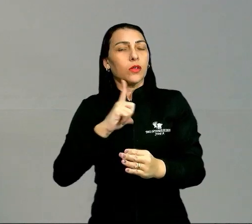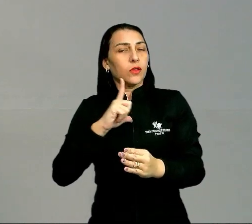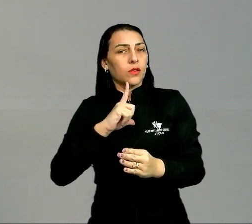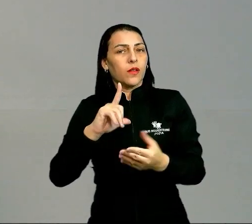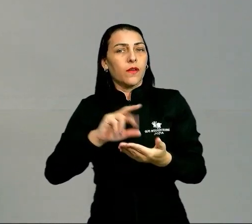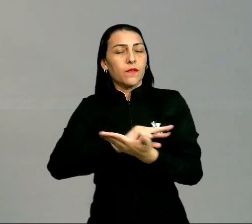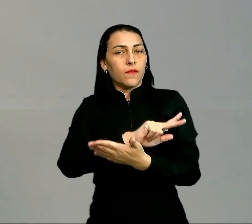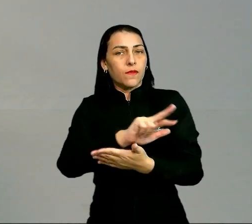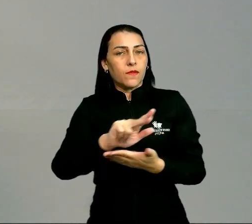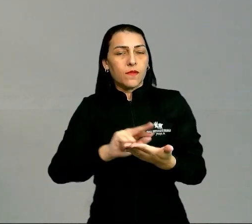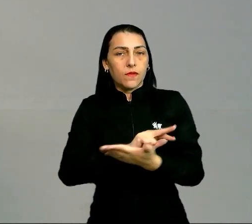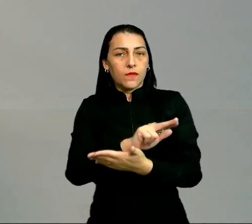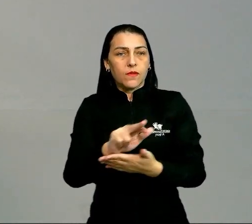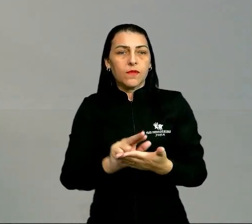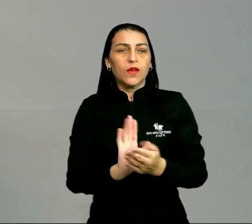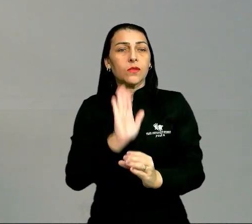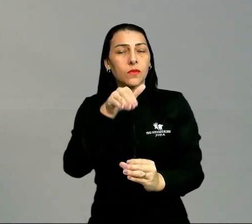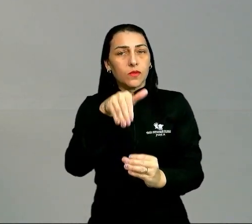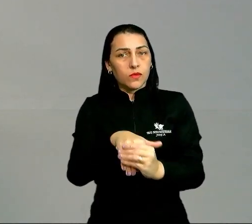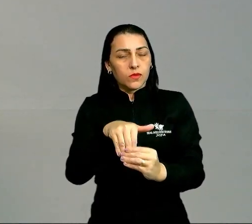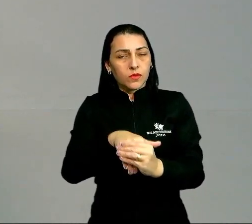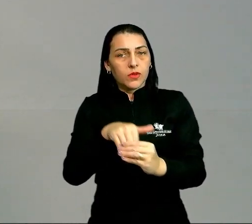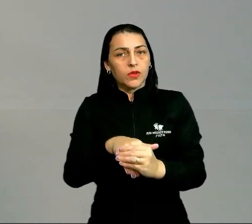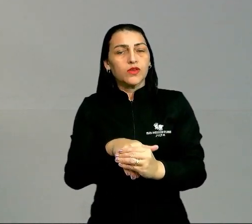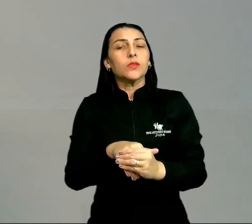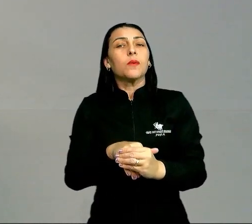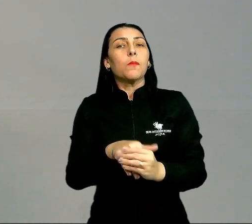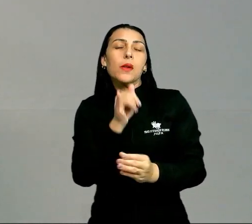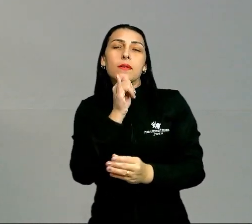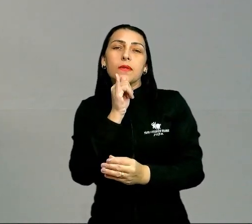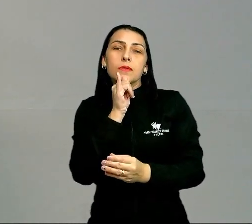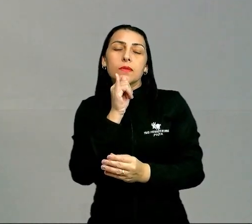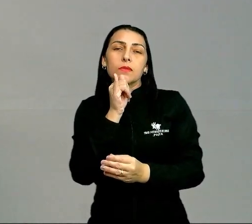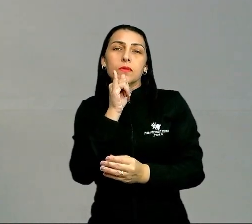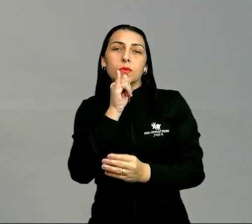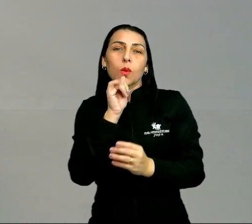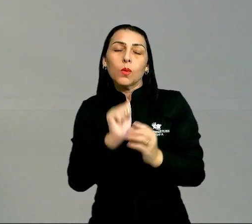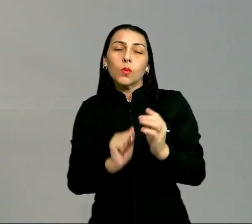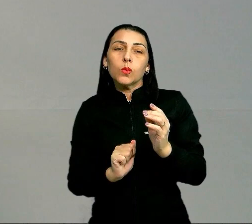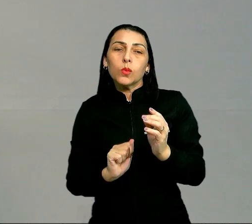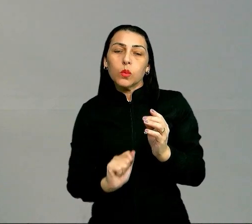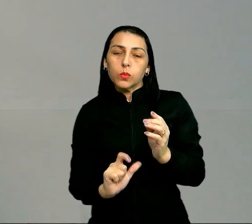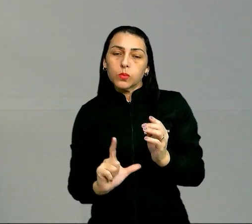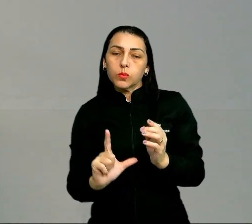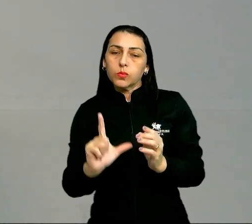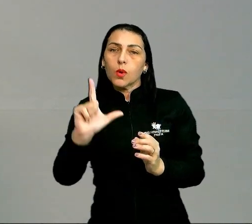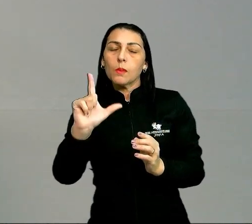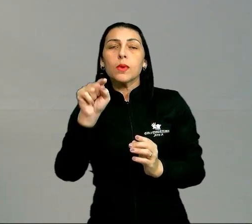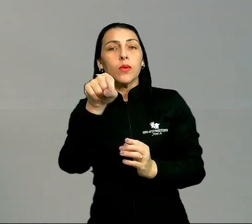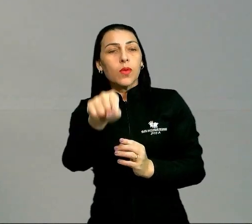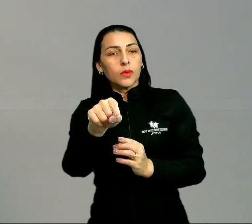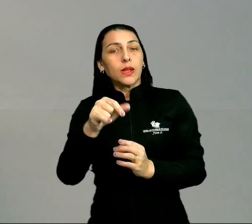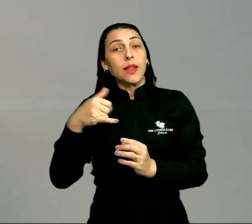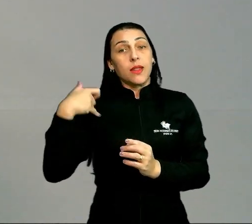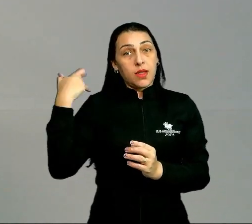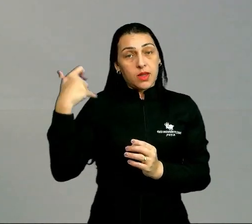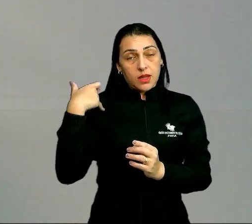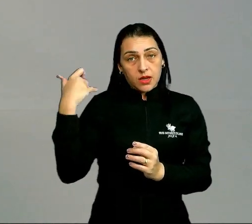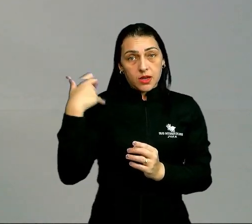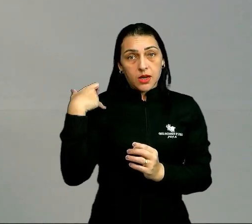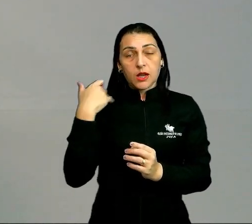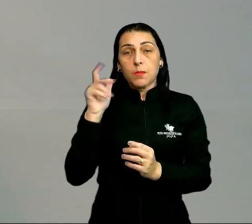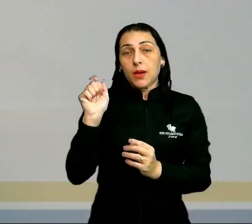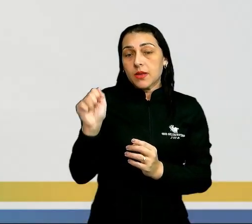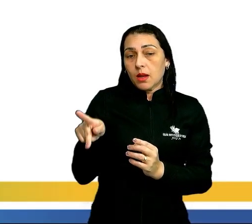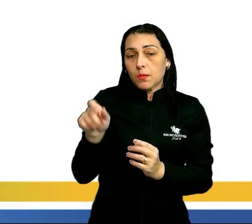em pauta várias, várias votações que colocam, por exemplo, o aumento aí para você, o aumento da idade para se